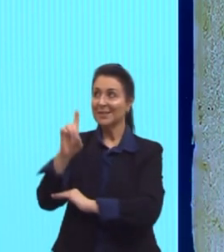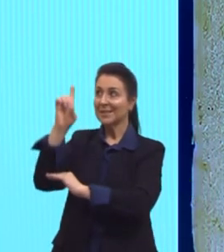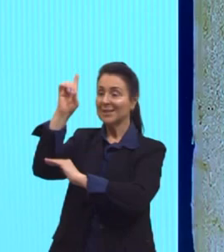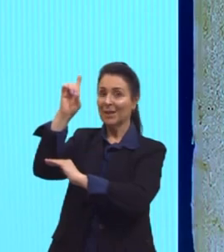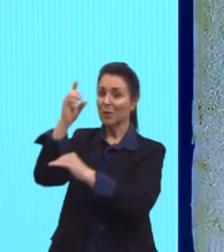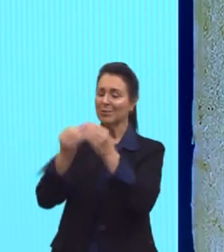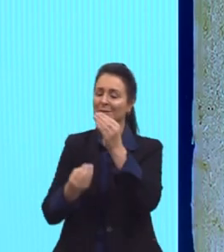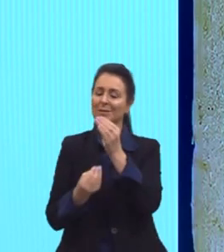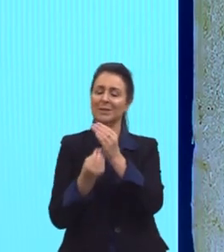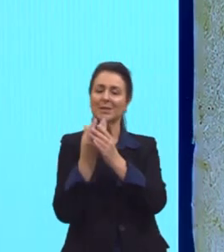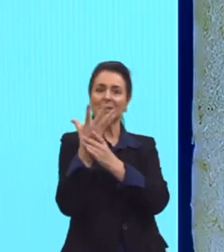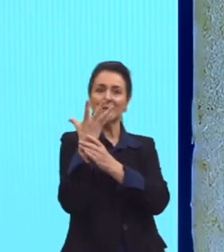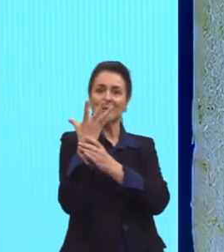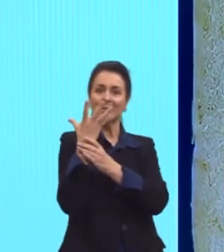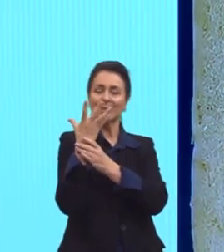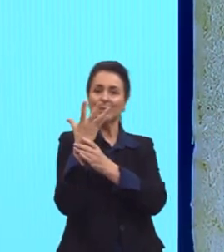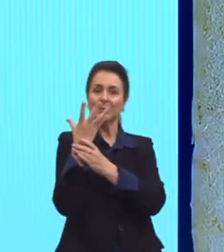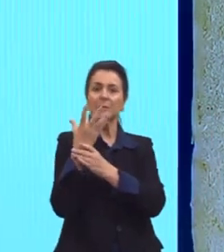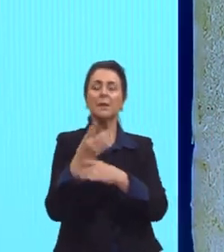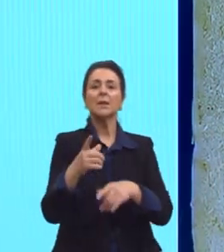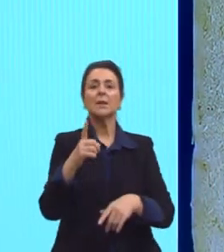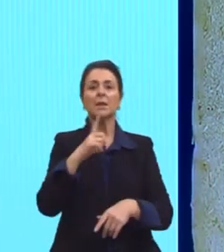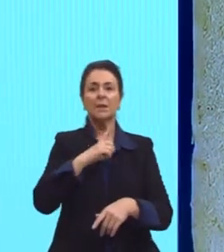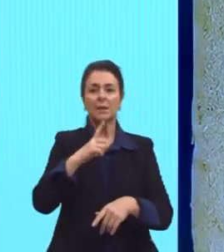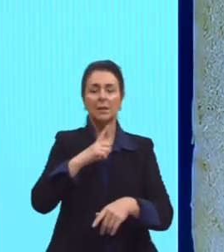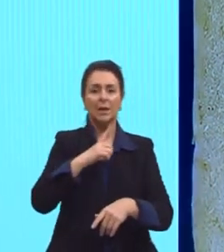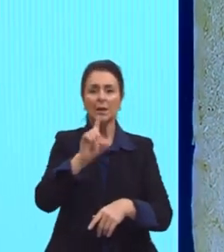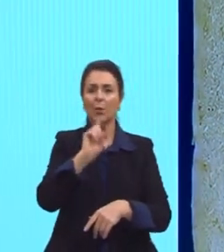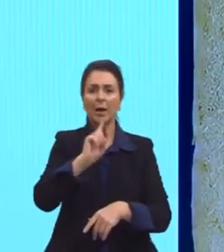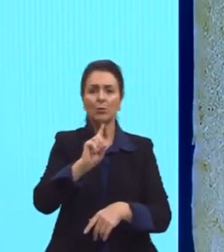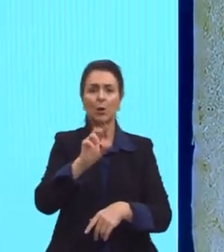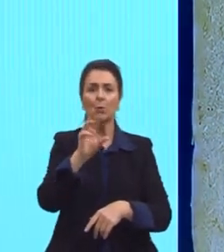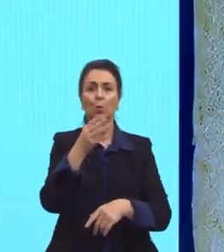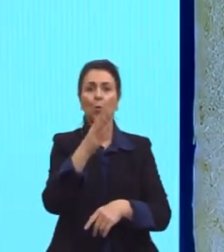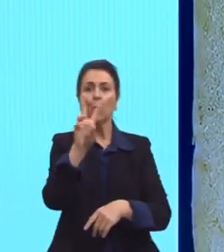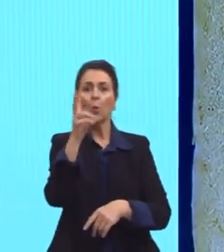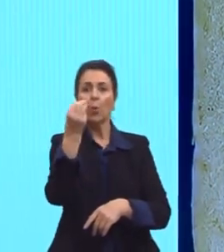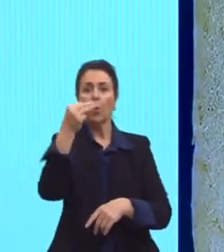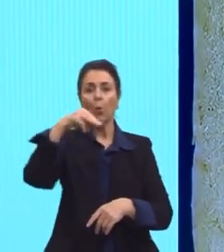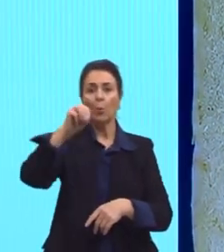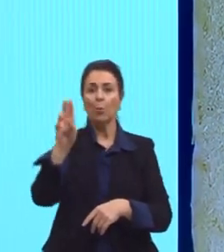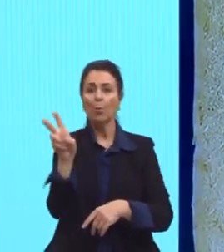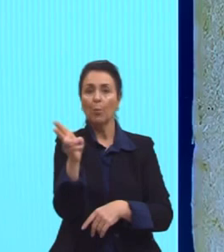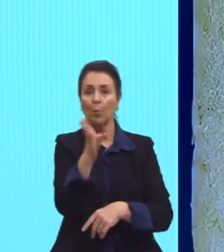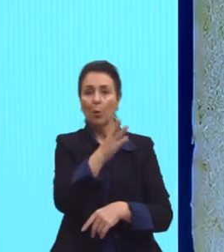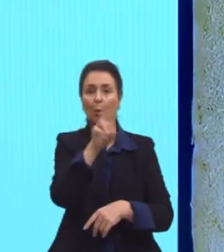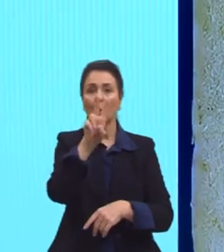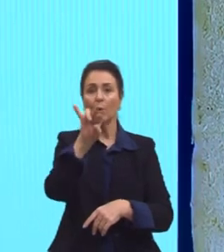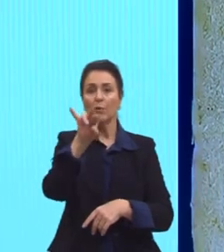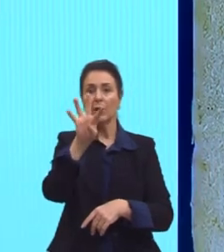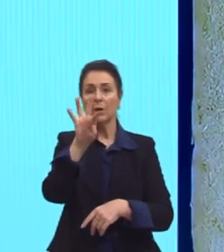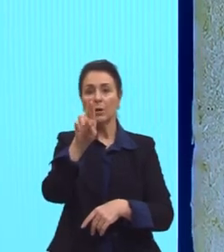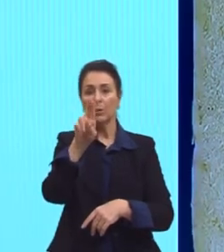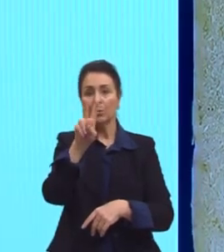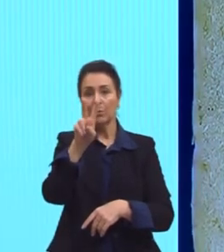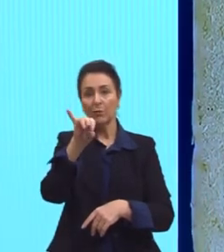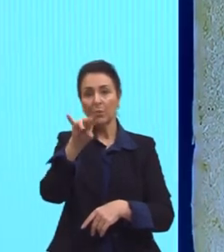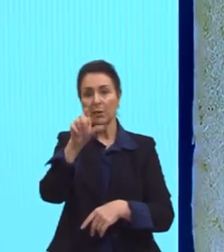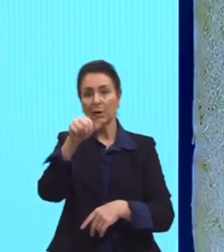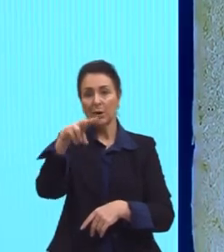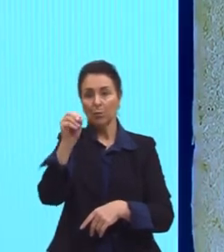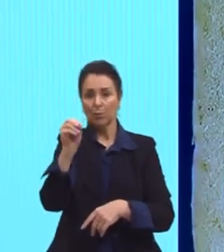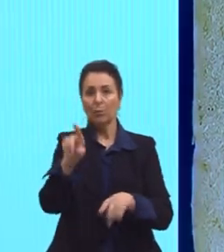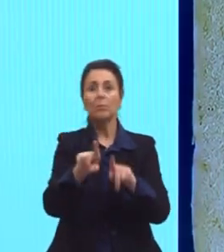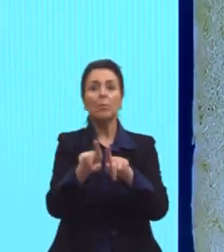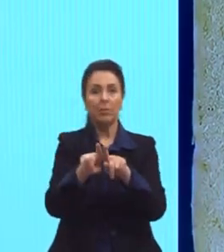áurea. não só presente no homem vitruviano, como também em outras artes famosas da